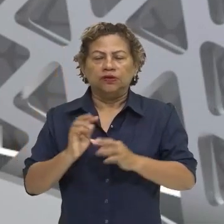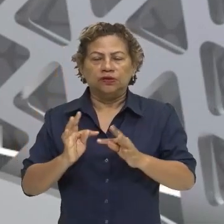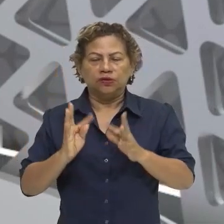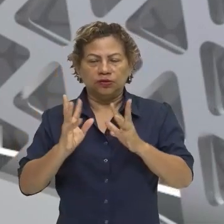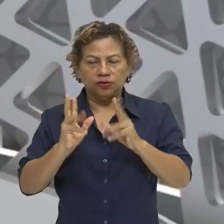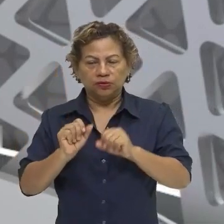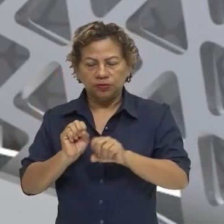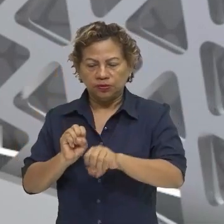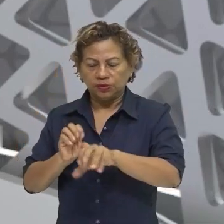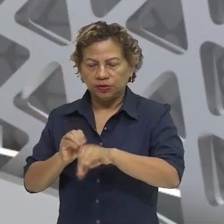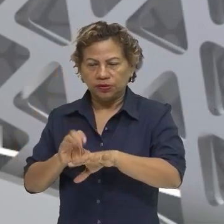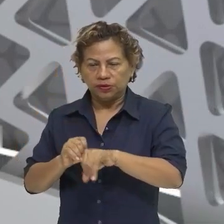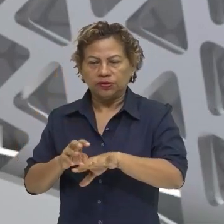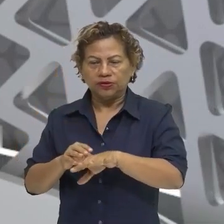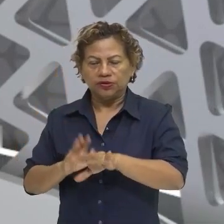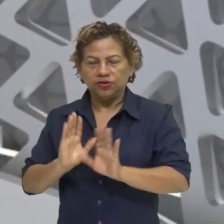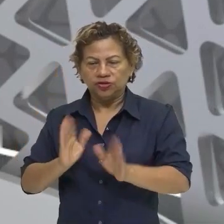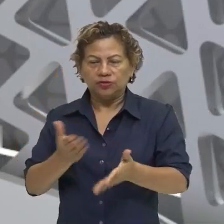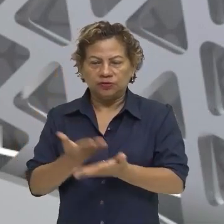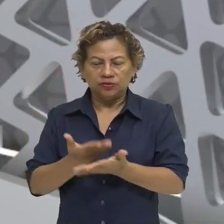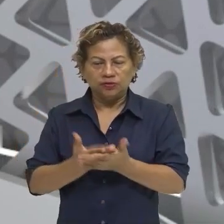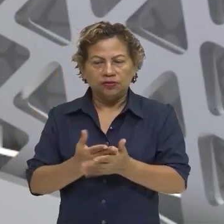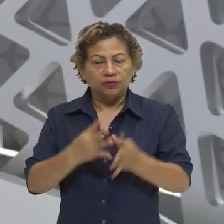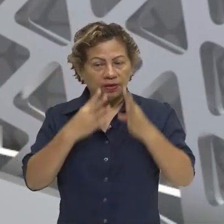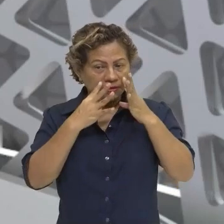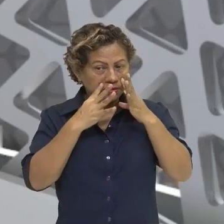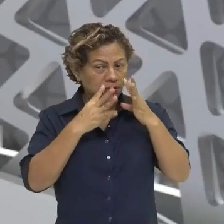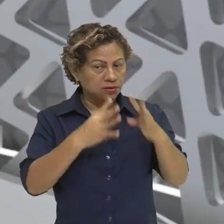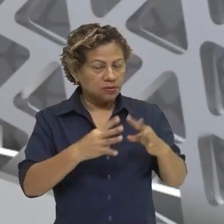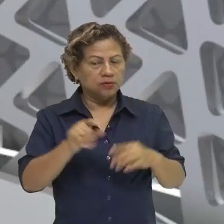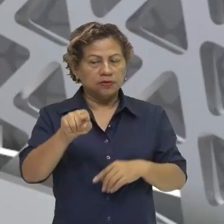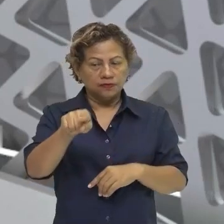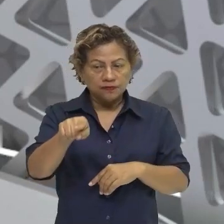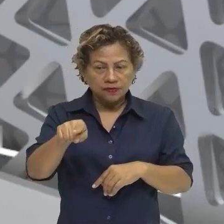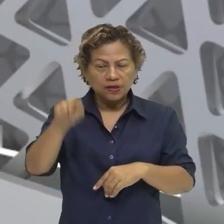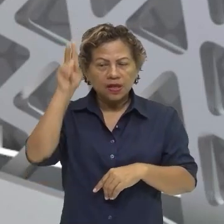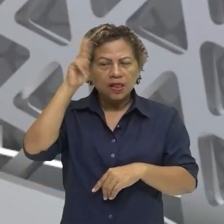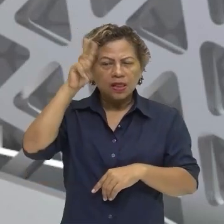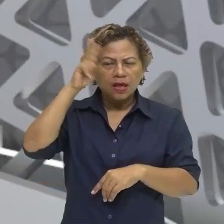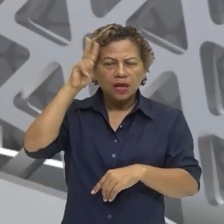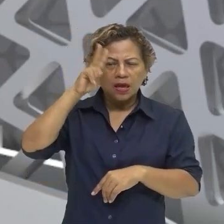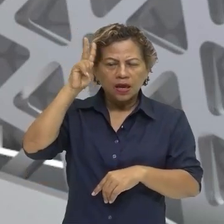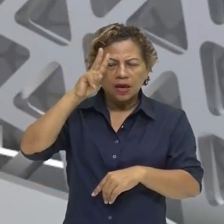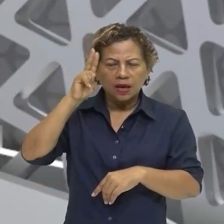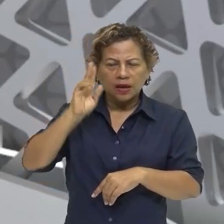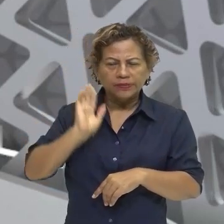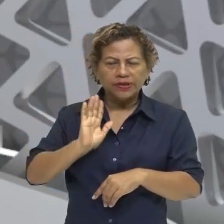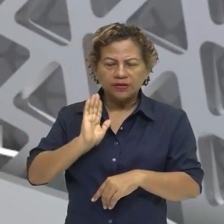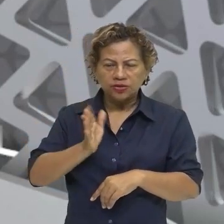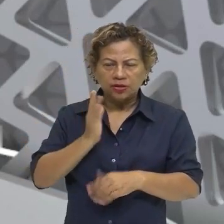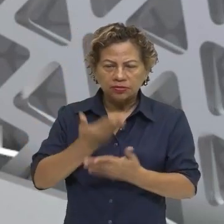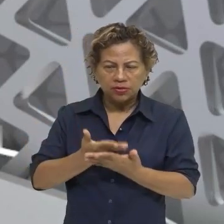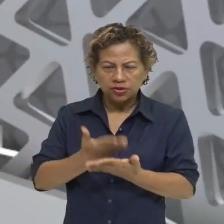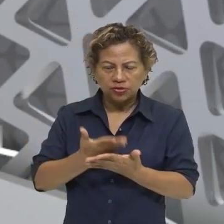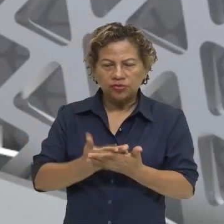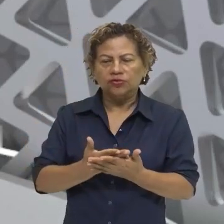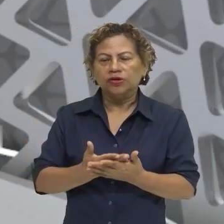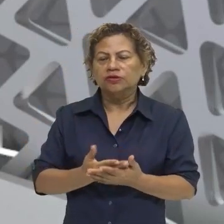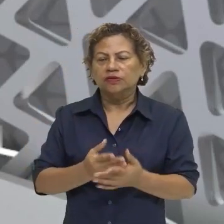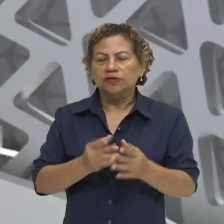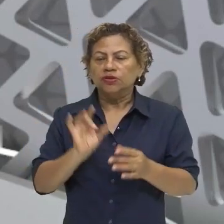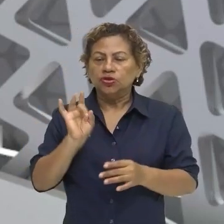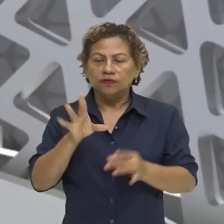tá bom? Prestar bastante atenção para que vocês relembrem o que vocês já estudaram e a gente vai só enfatizar